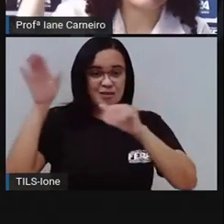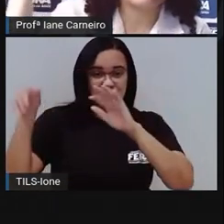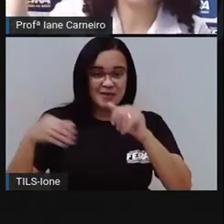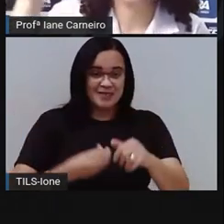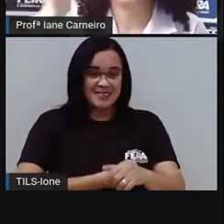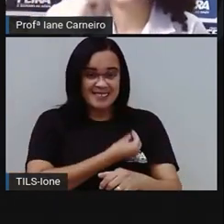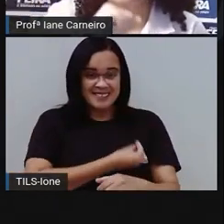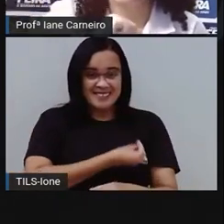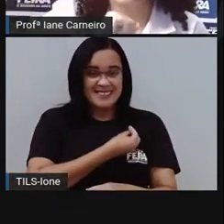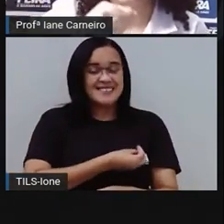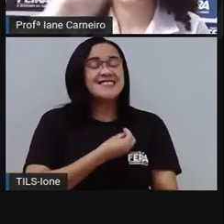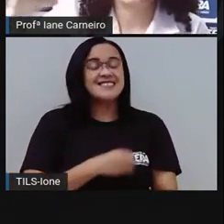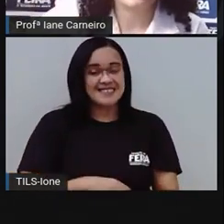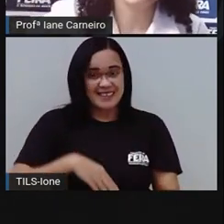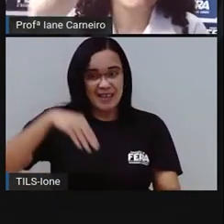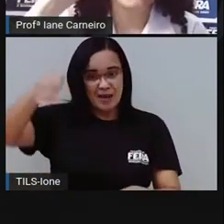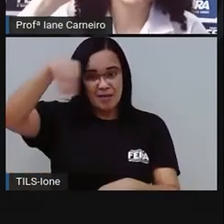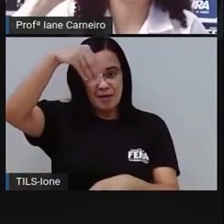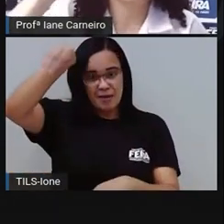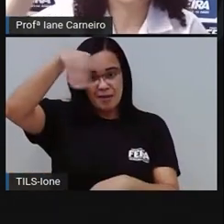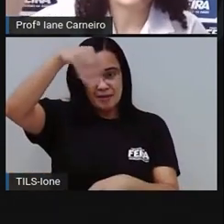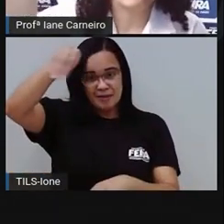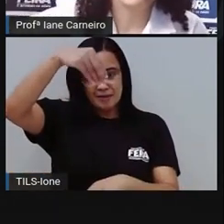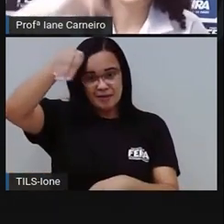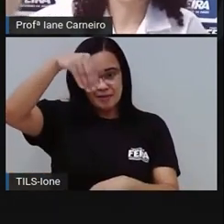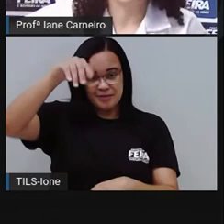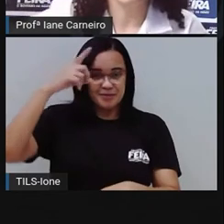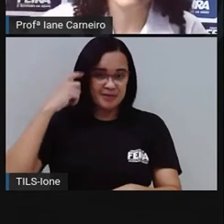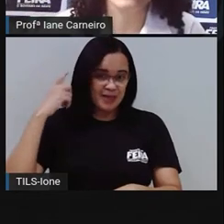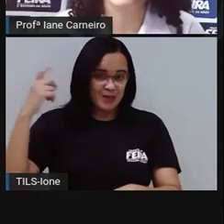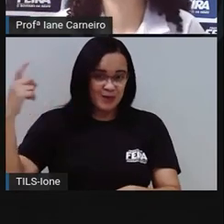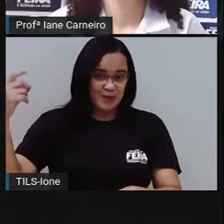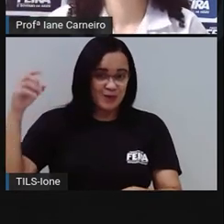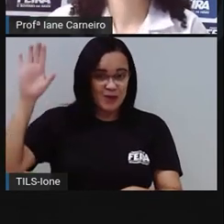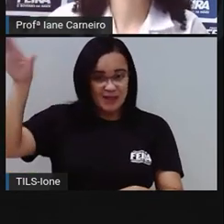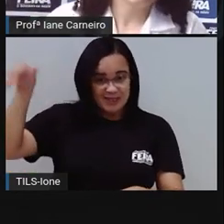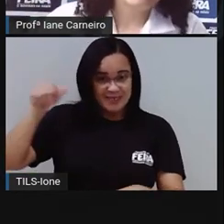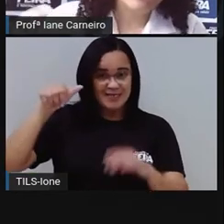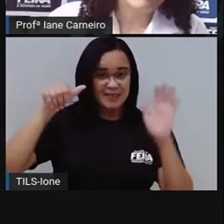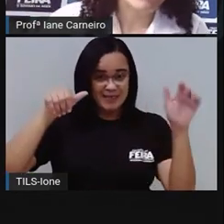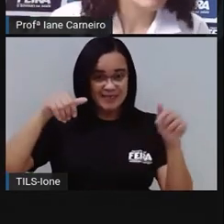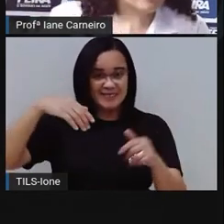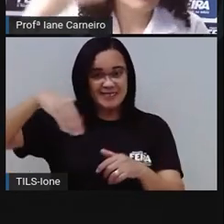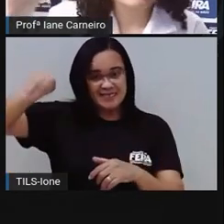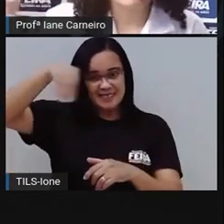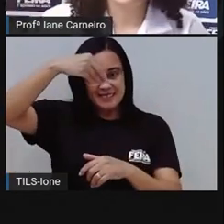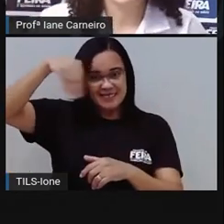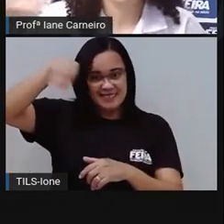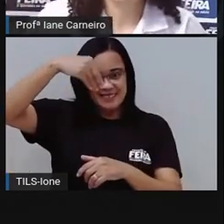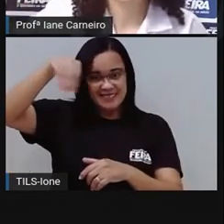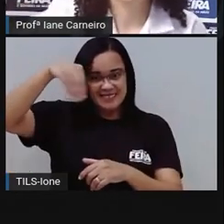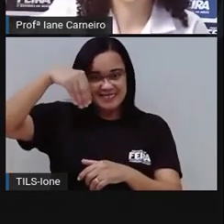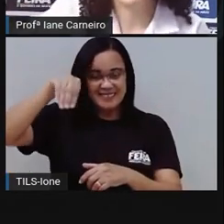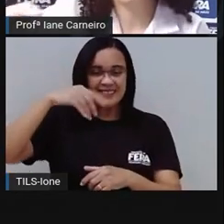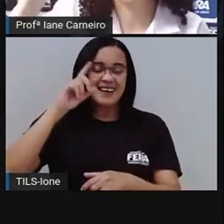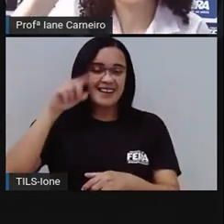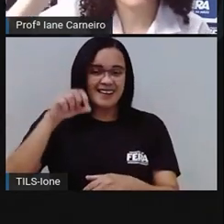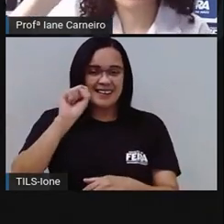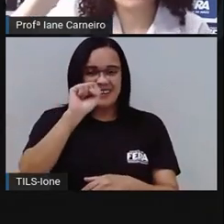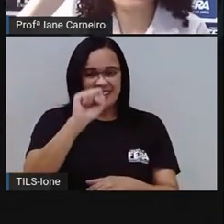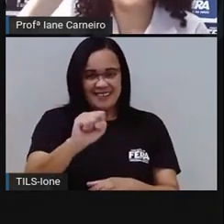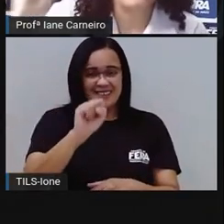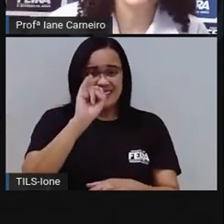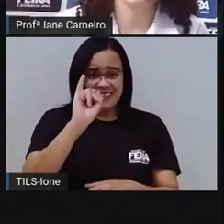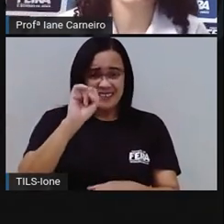cerimônia, Para o casamento, para a missa. E saúda os mortos, né? Quando alguém morre no interior, geralmente